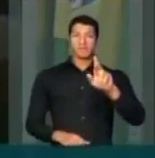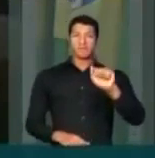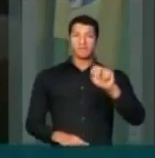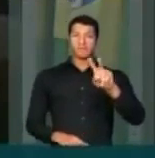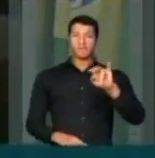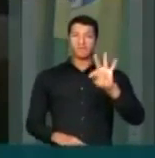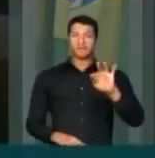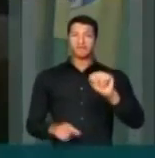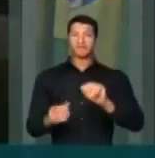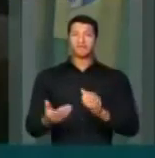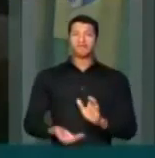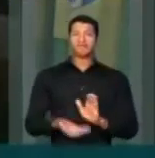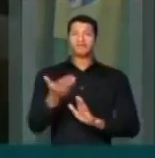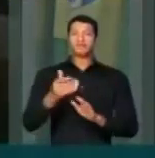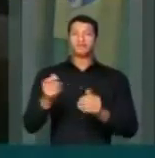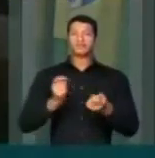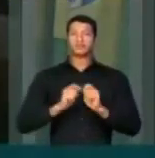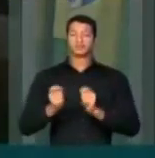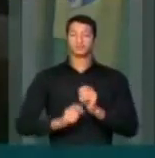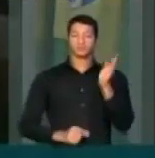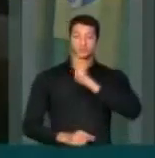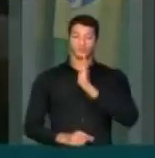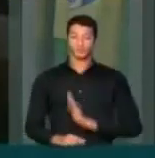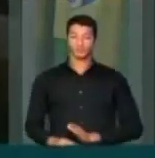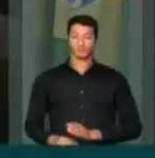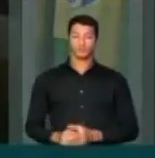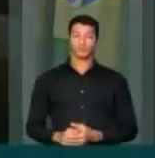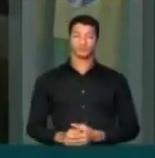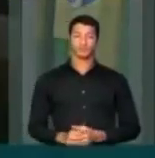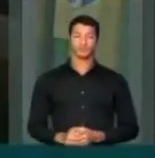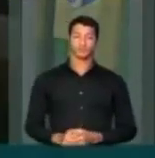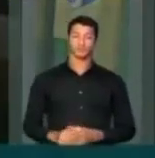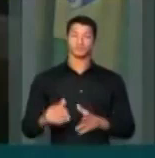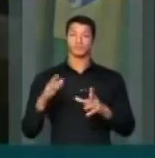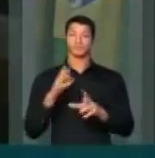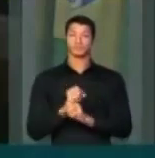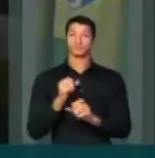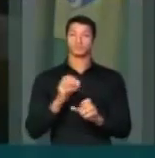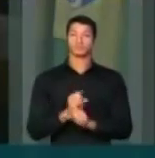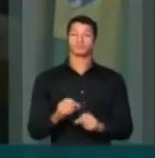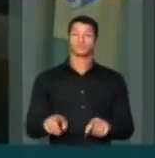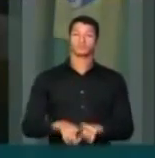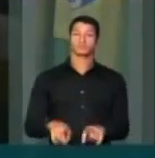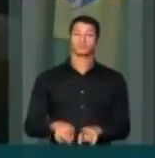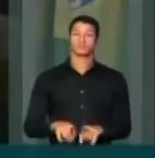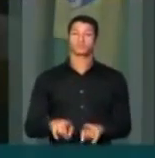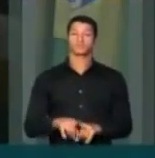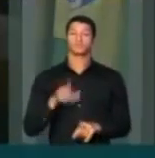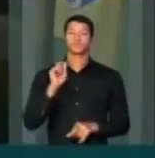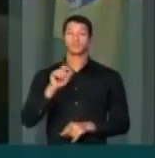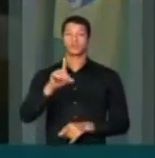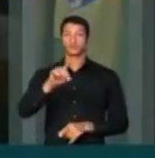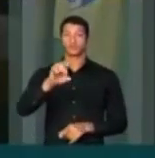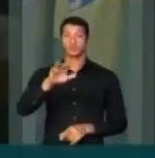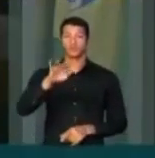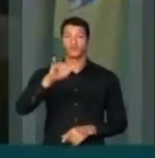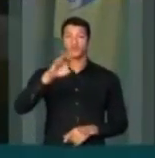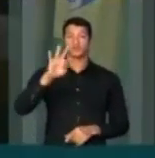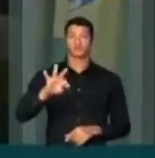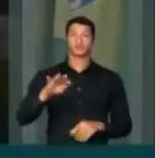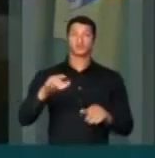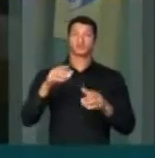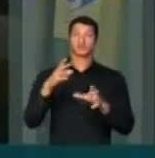pilares da base da economia brasileira. Some-se a isso também que o déficit das